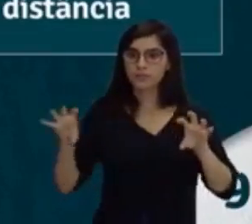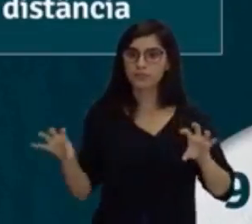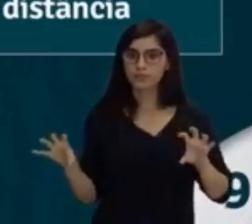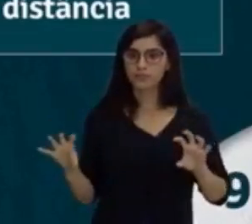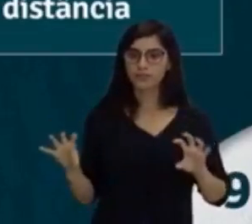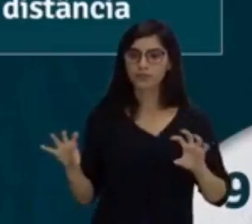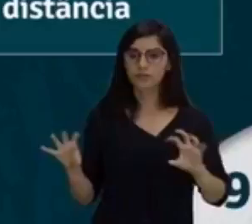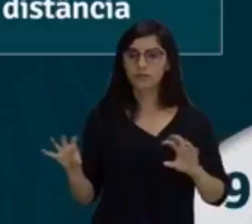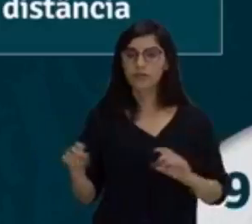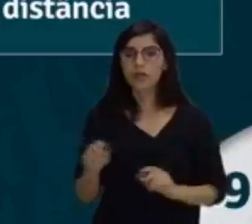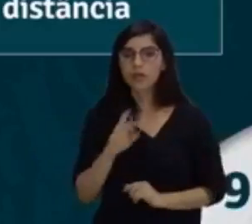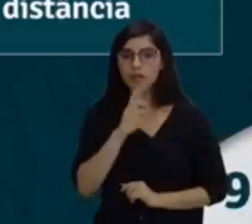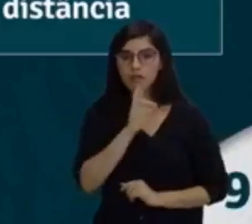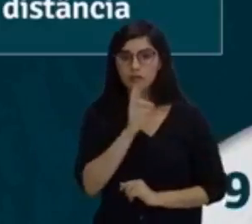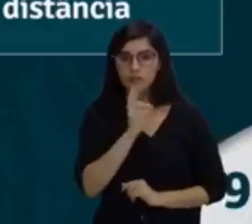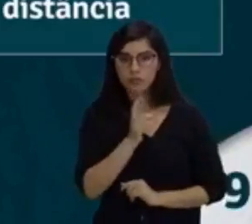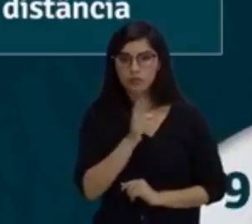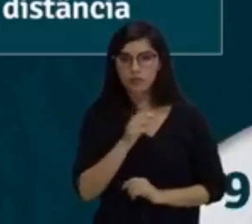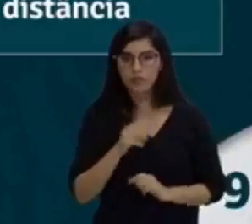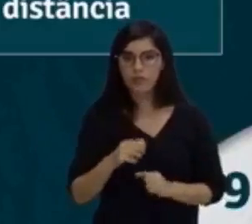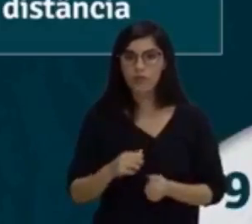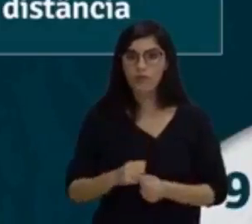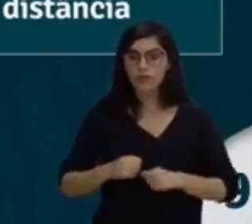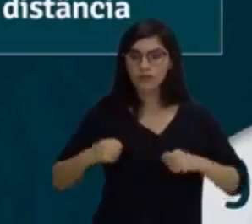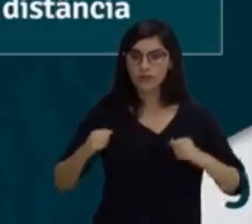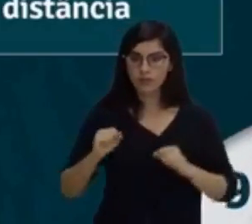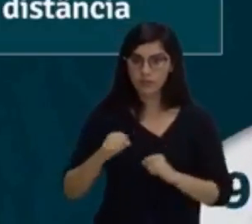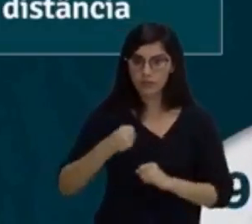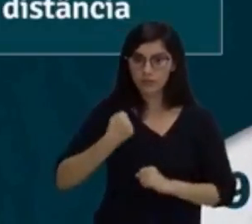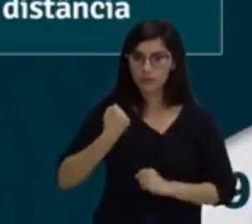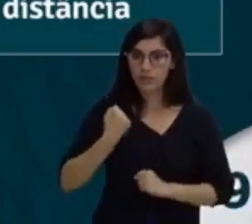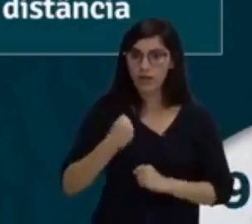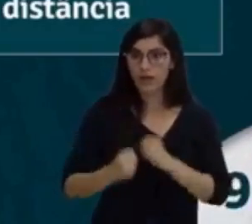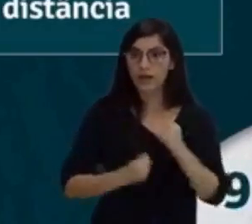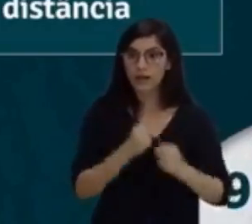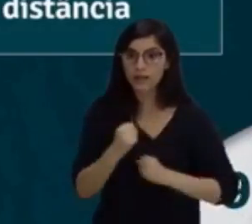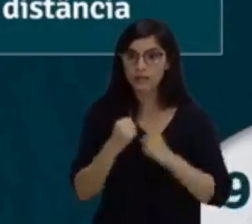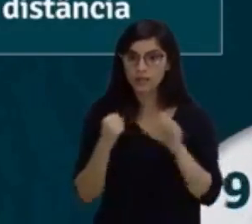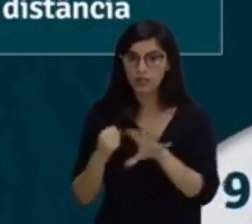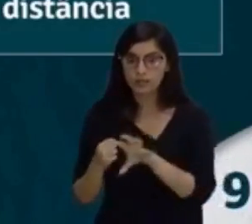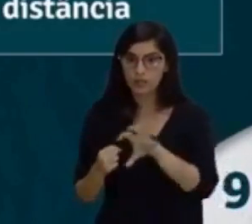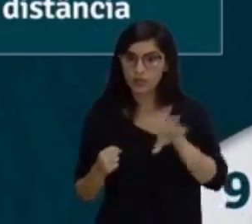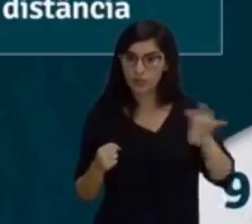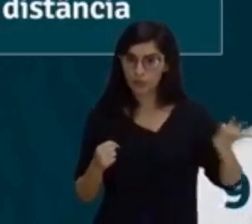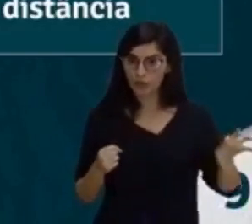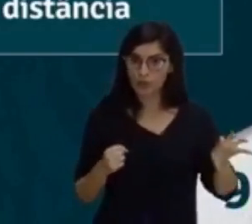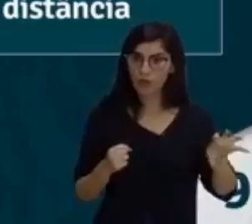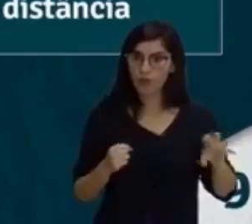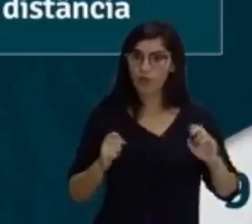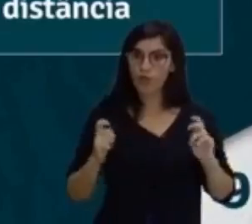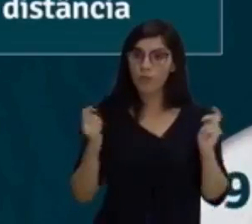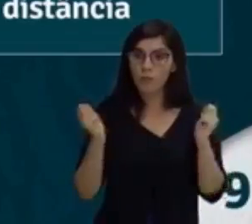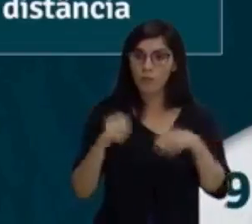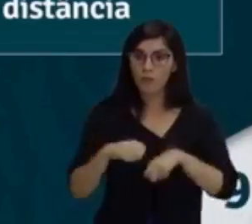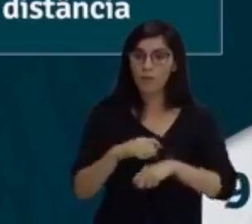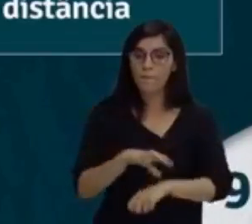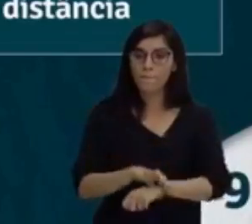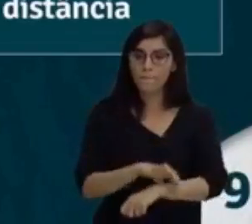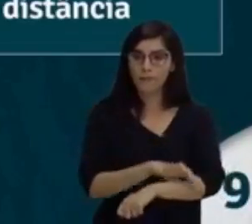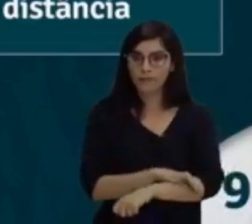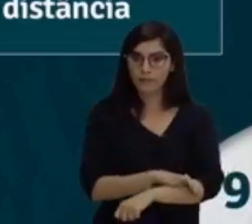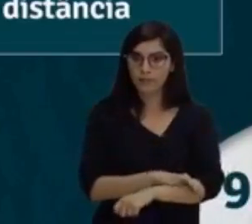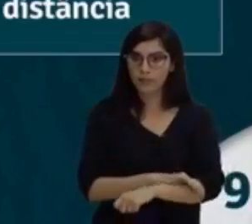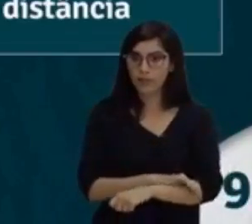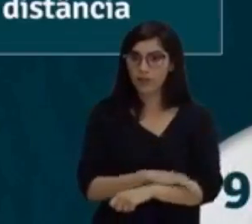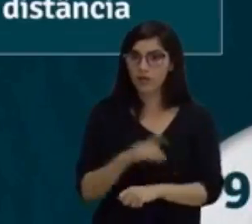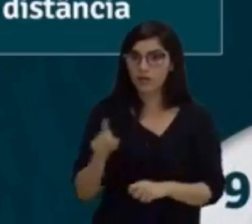Quem respondeu flexibilidade, força muscular, agilidade como capacidades motoras, acertou. E